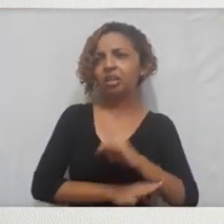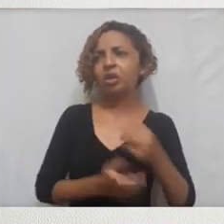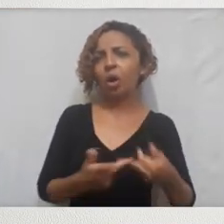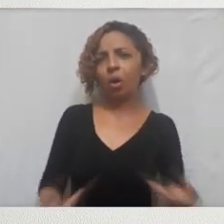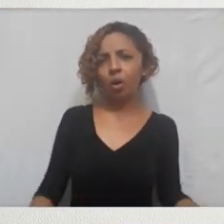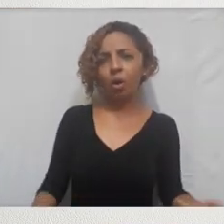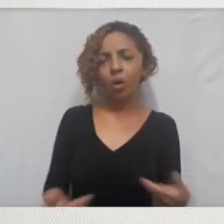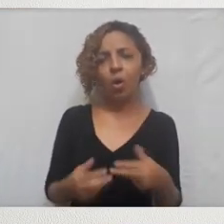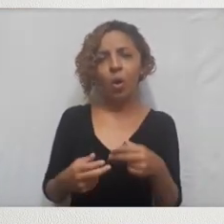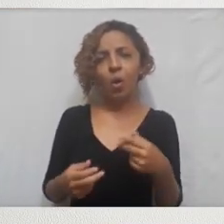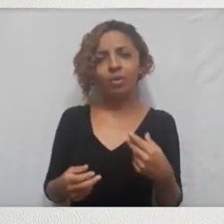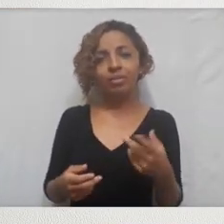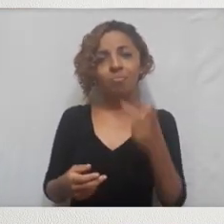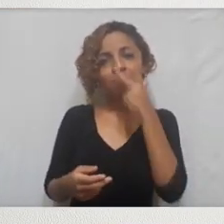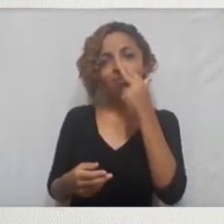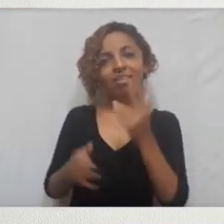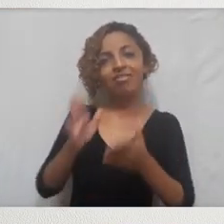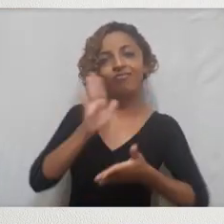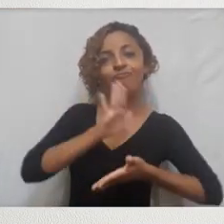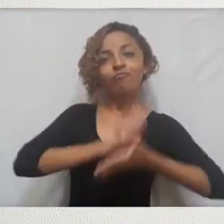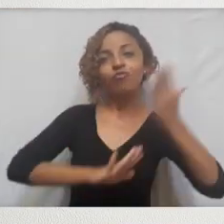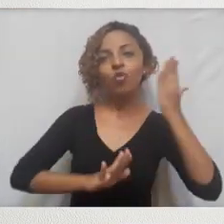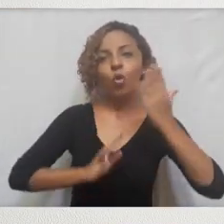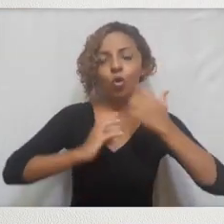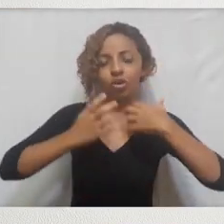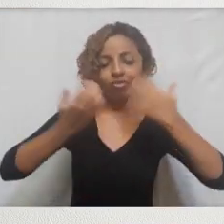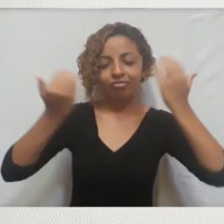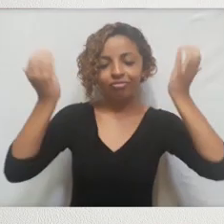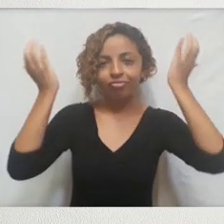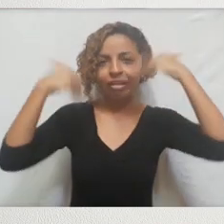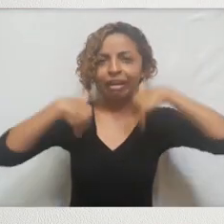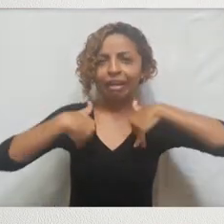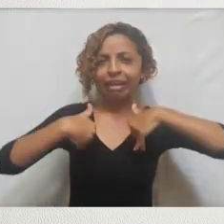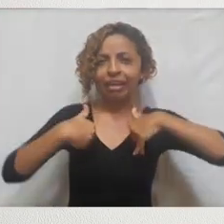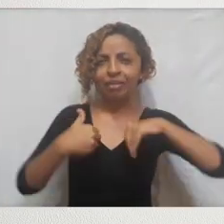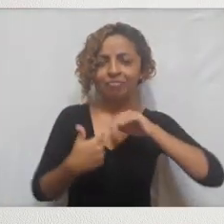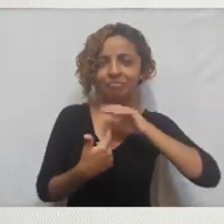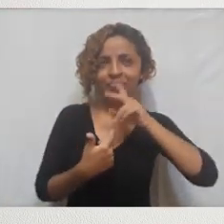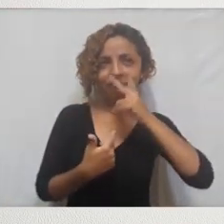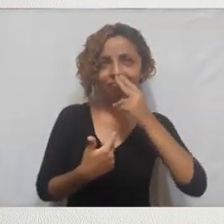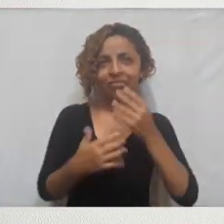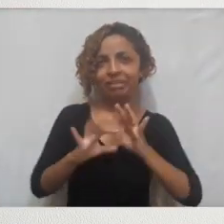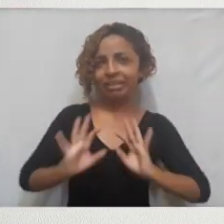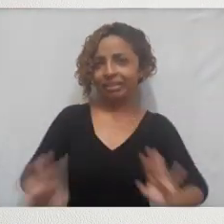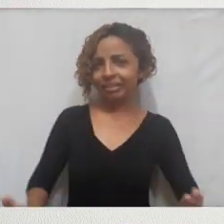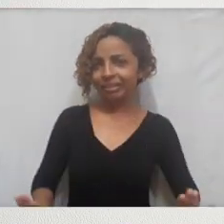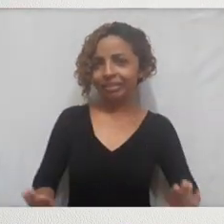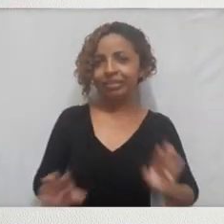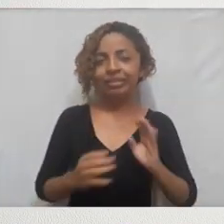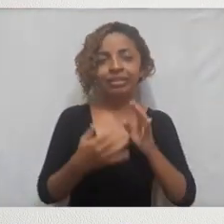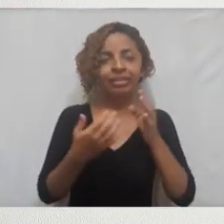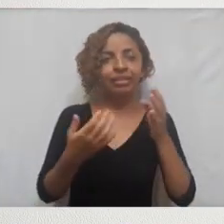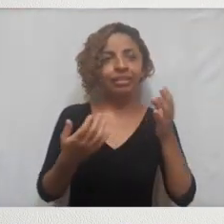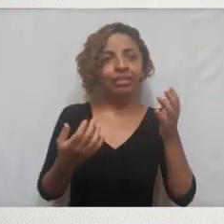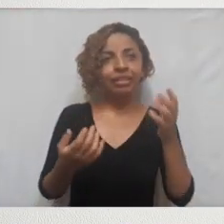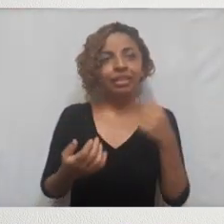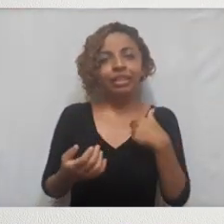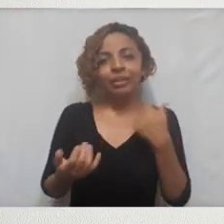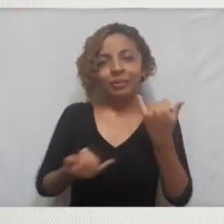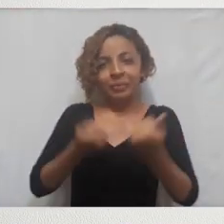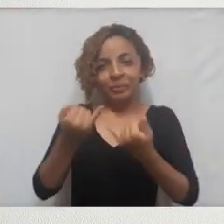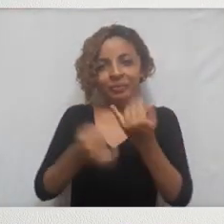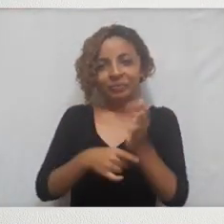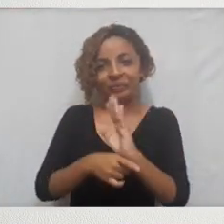de vida, em que ele se encontra quase com uma, como é que eu posso dizer, um propósito. E é interessante a gente observar,